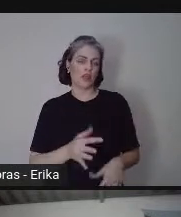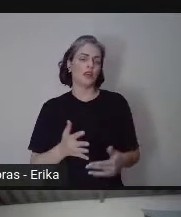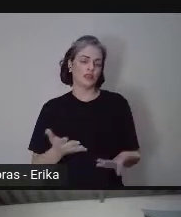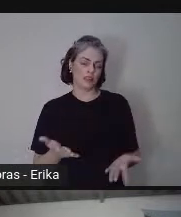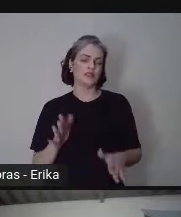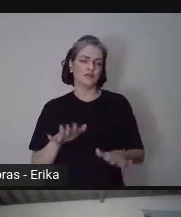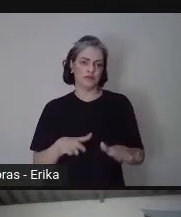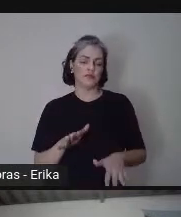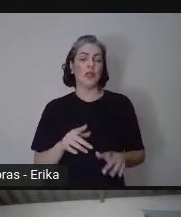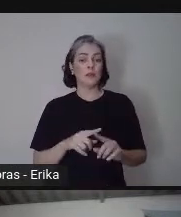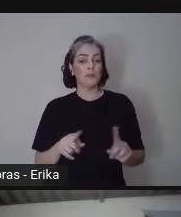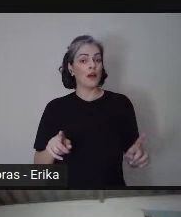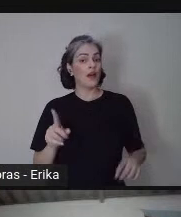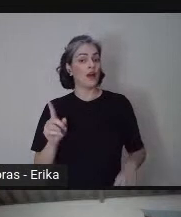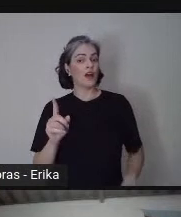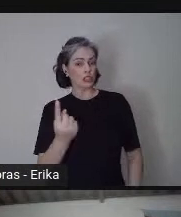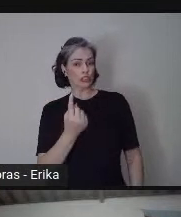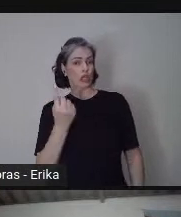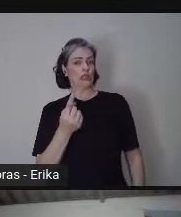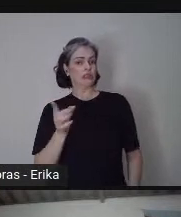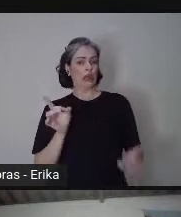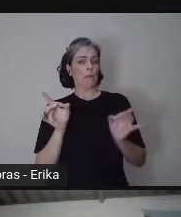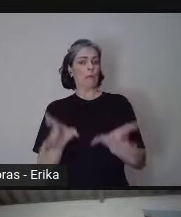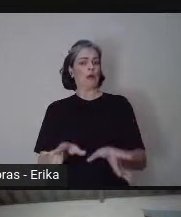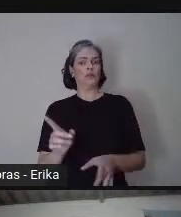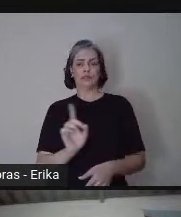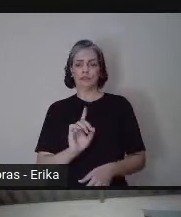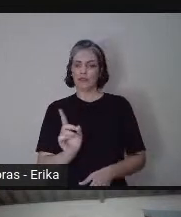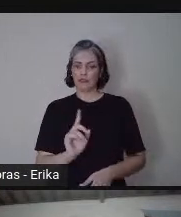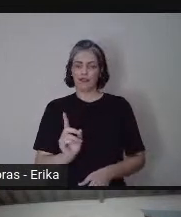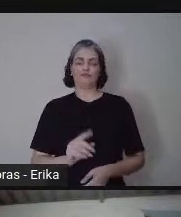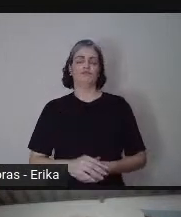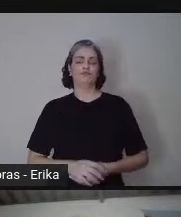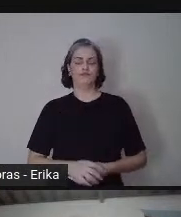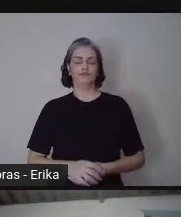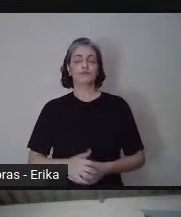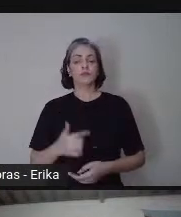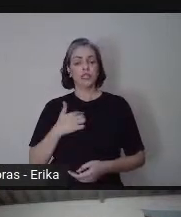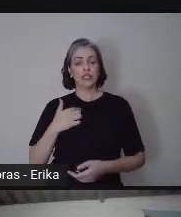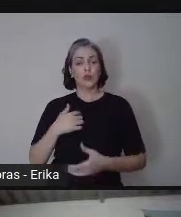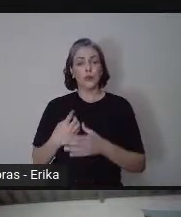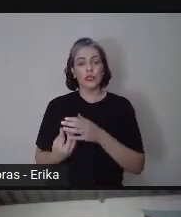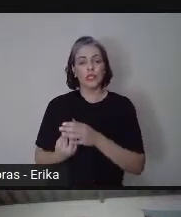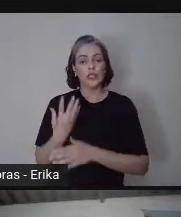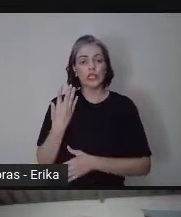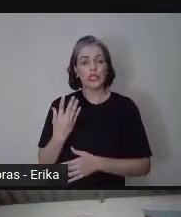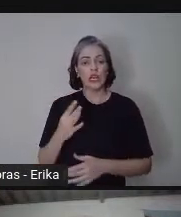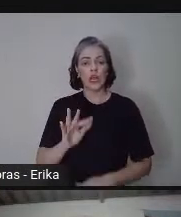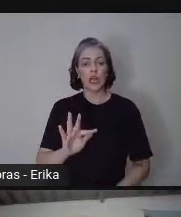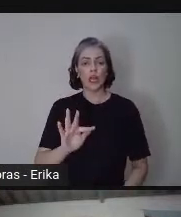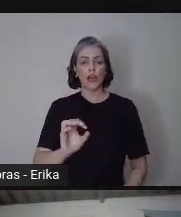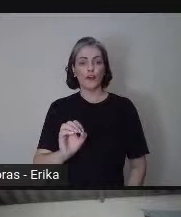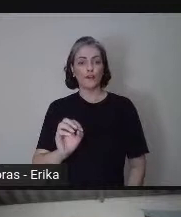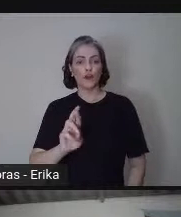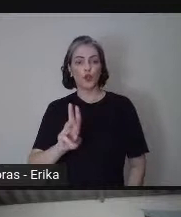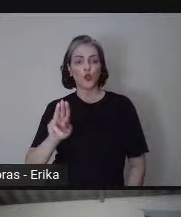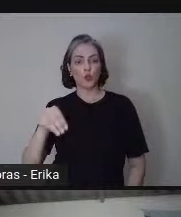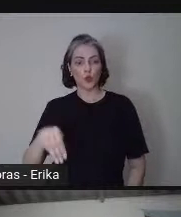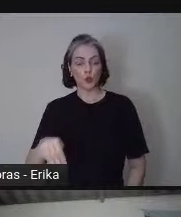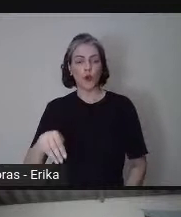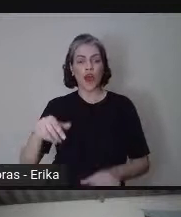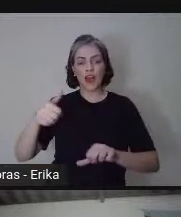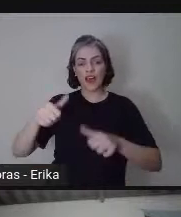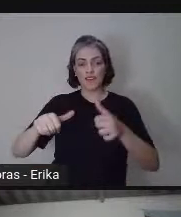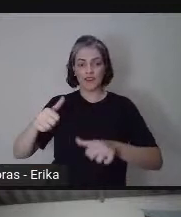Então, nesse módulo eu também criei esse fórum que eu estou chamando de fórum avaliativo Vamos Nos